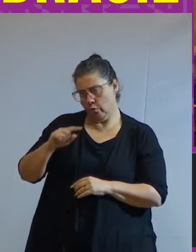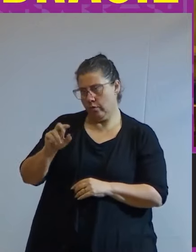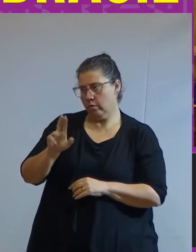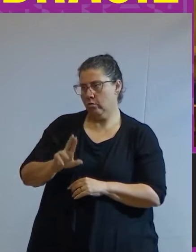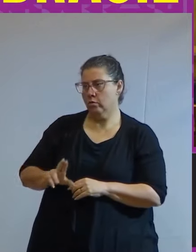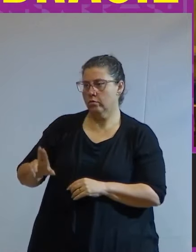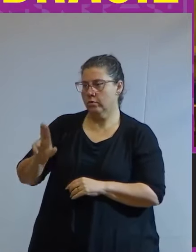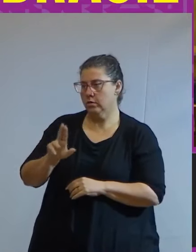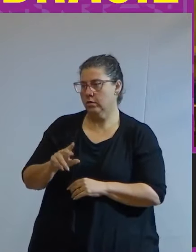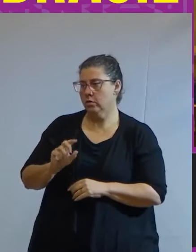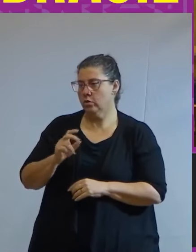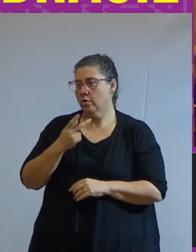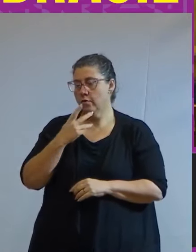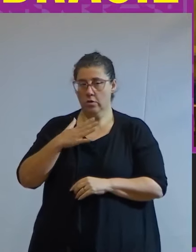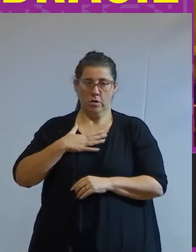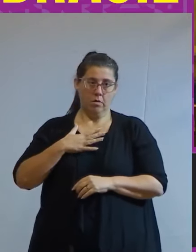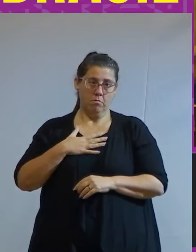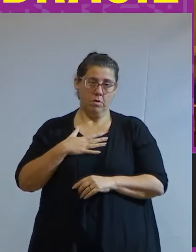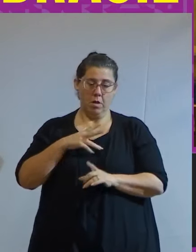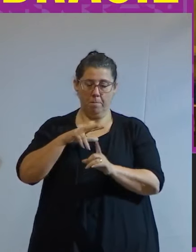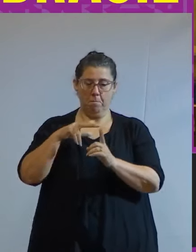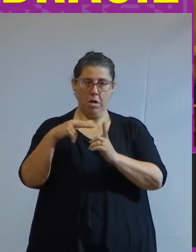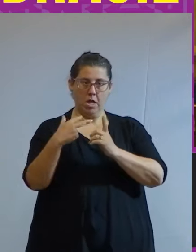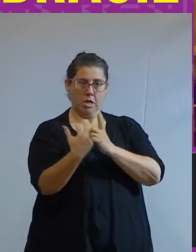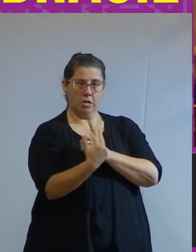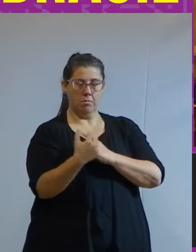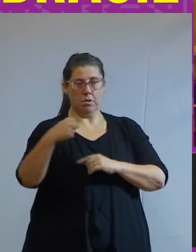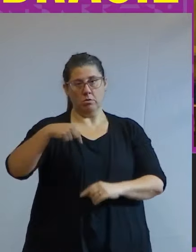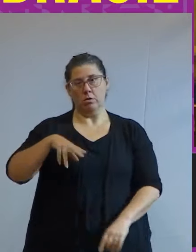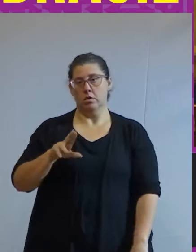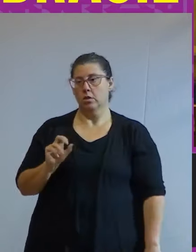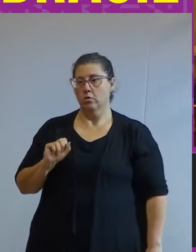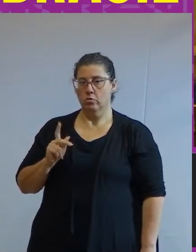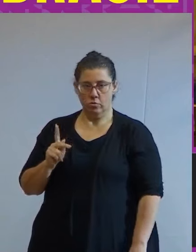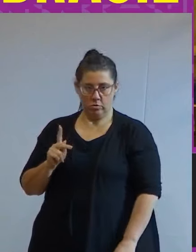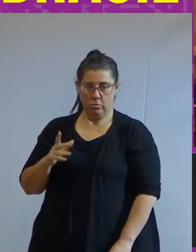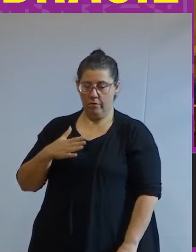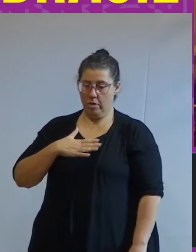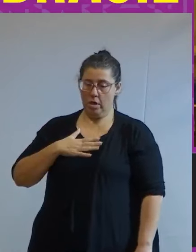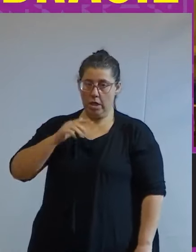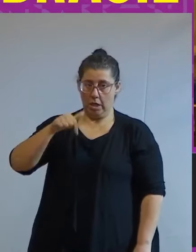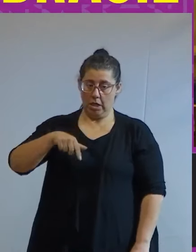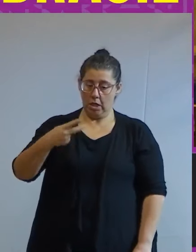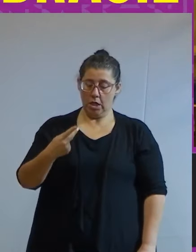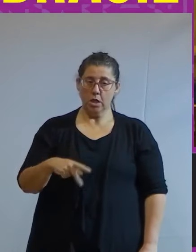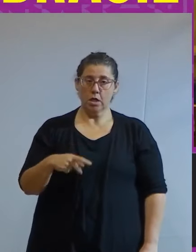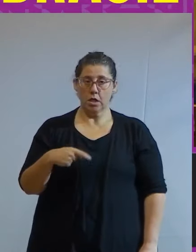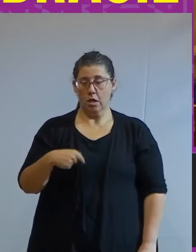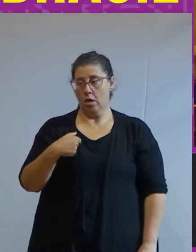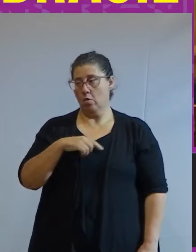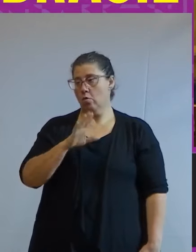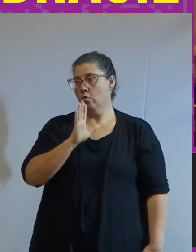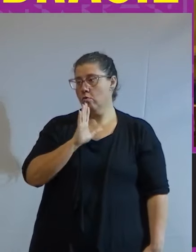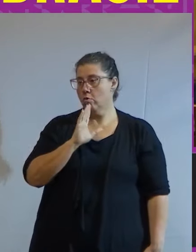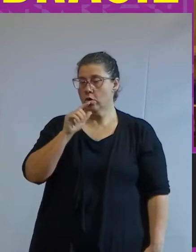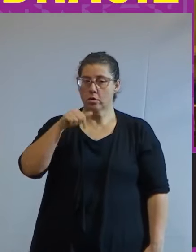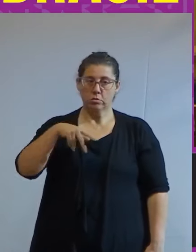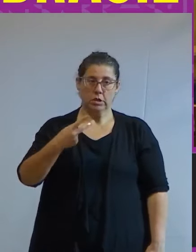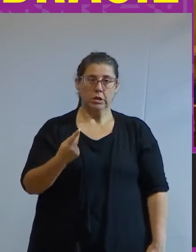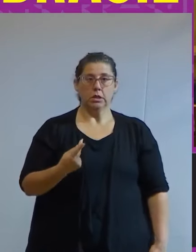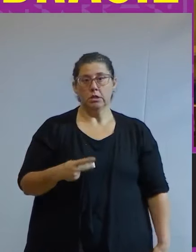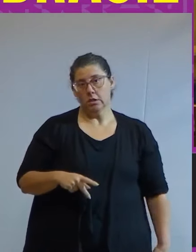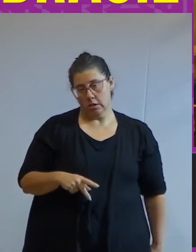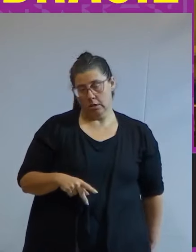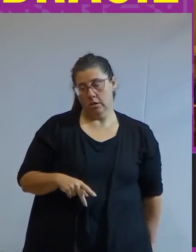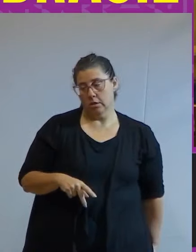falo na minha visão da USP porque eu não posso falar para todas as universidades eu conheço a